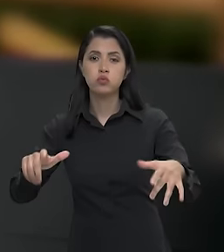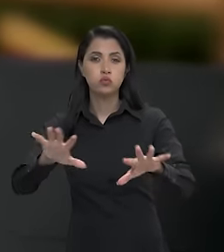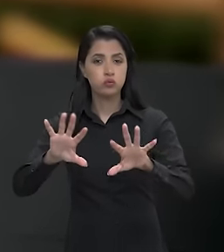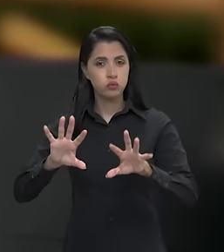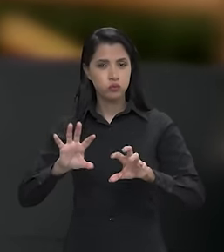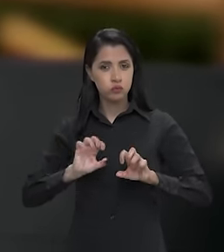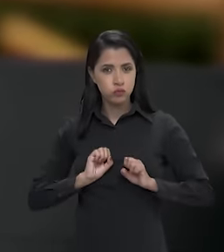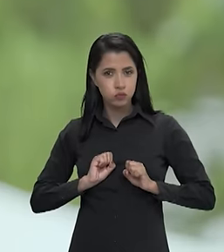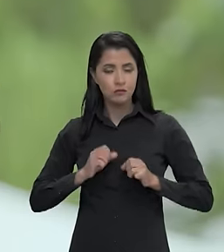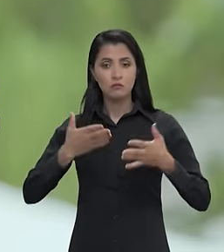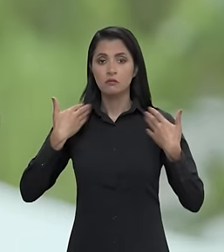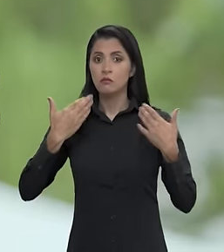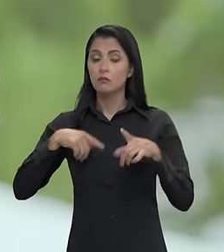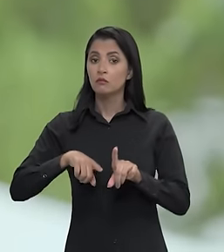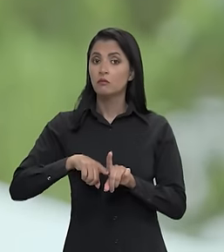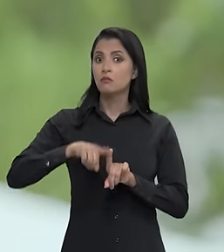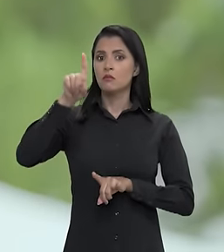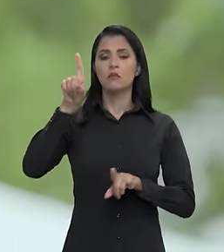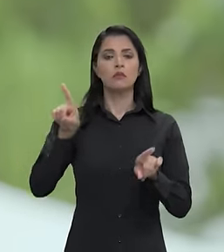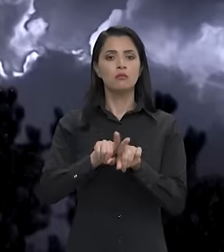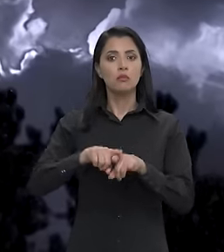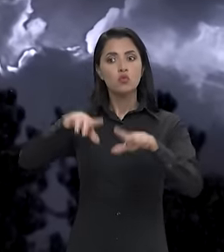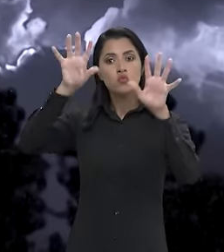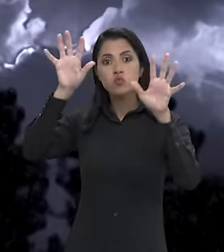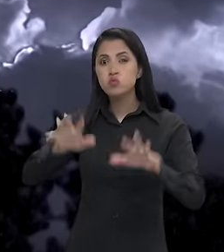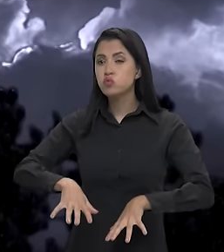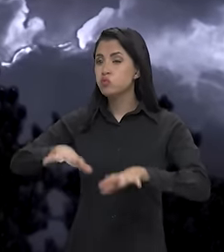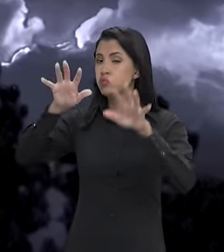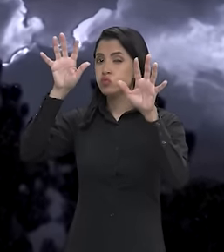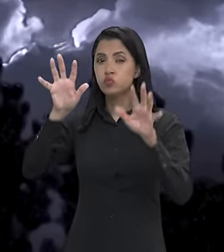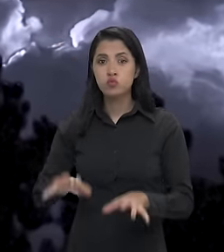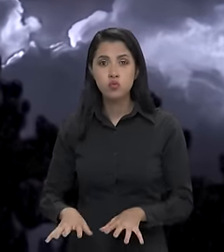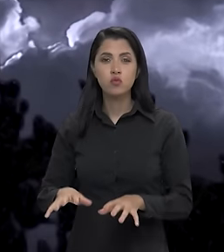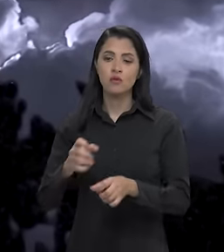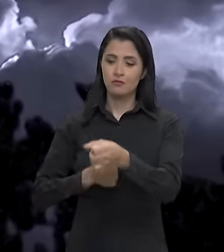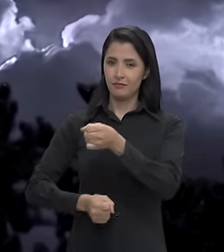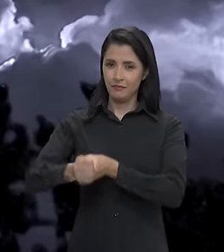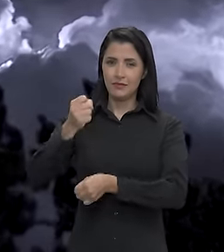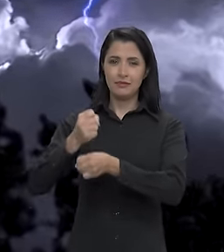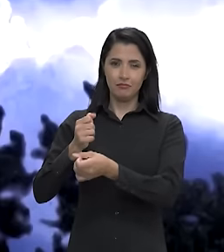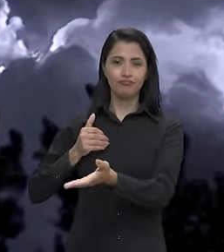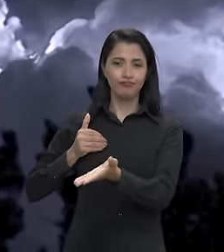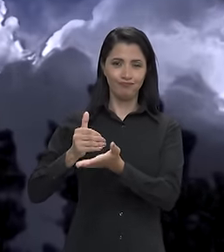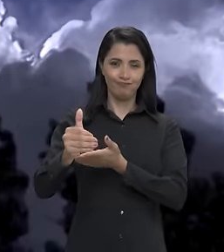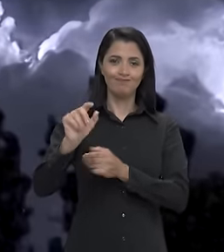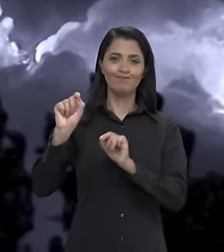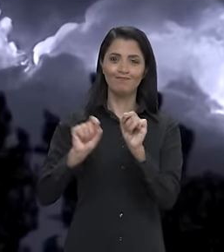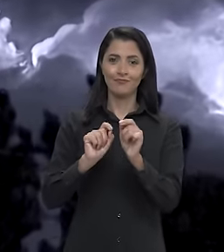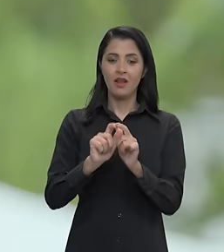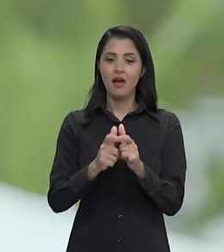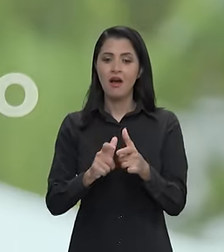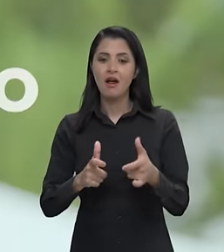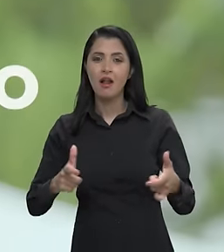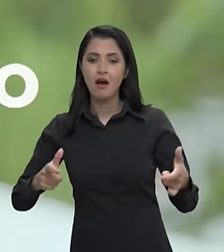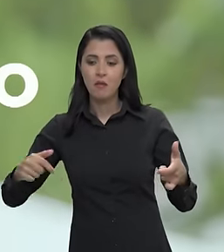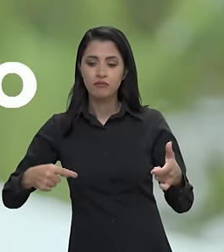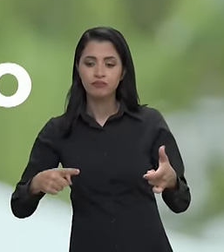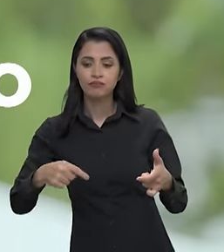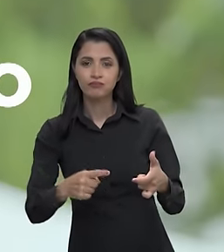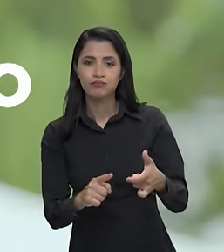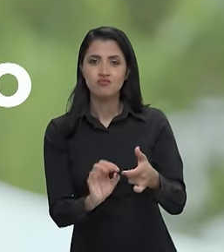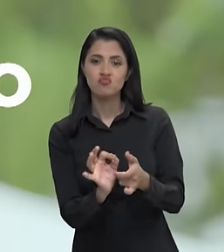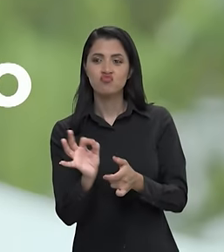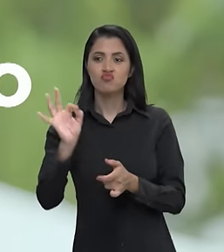casos de dengue. O calor recorde e as chuvas acima da média desde o ano passado aumentaram os